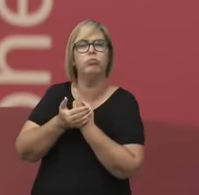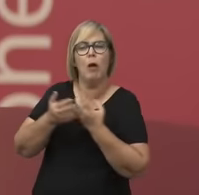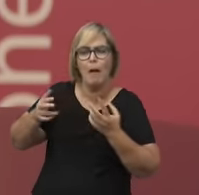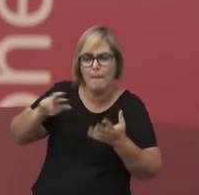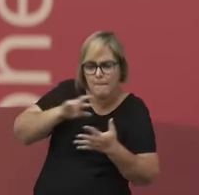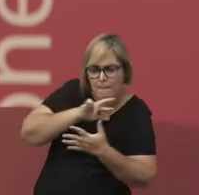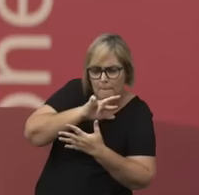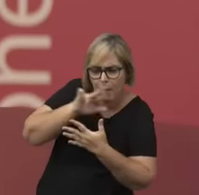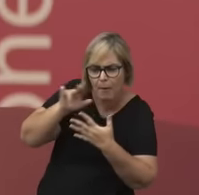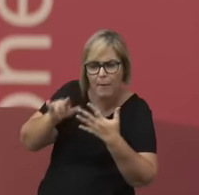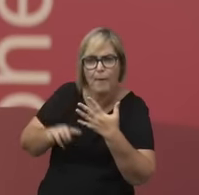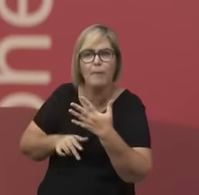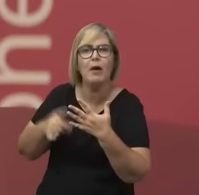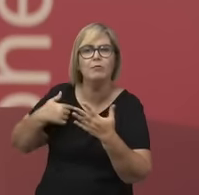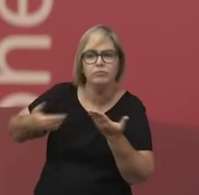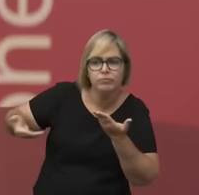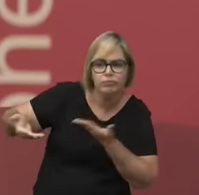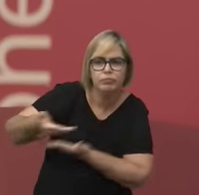identidades.